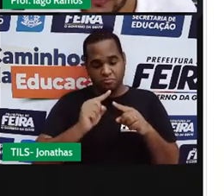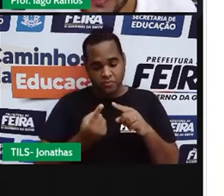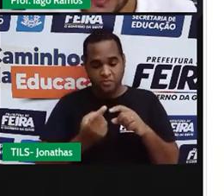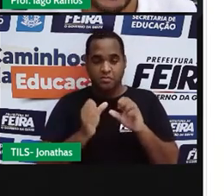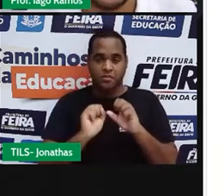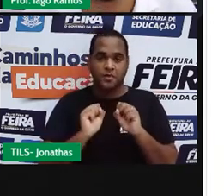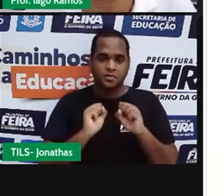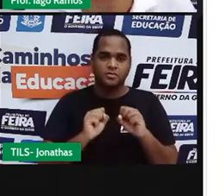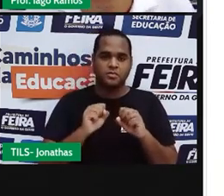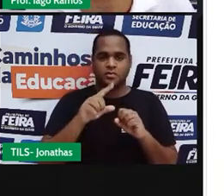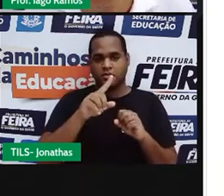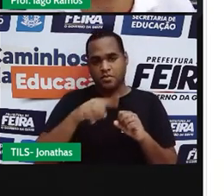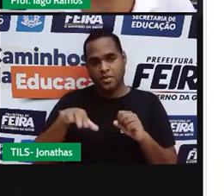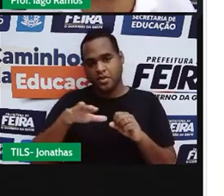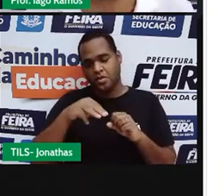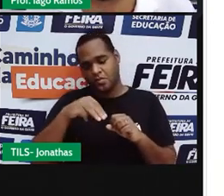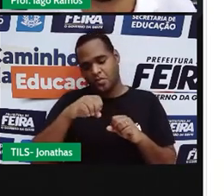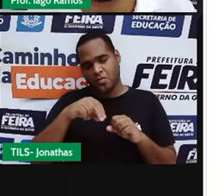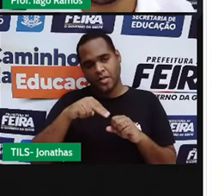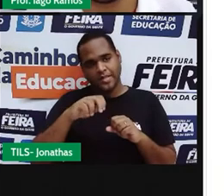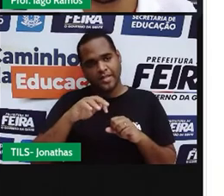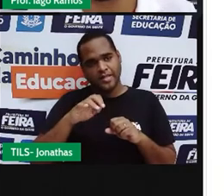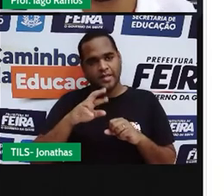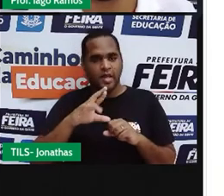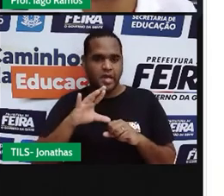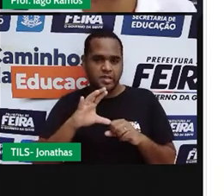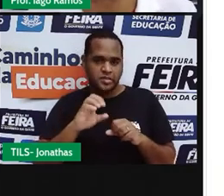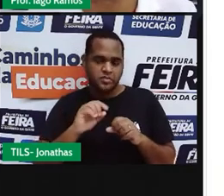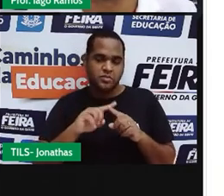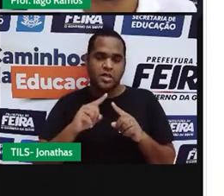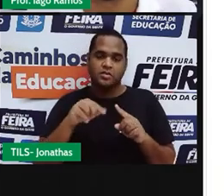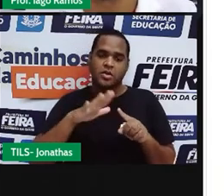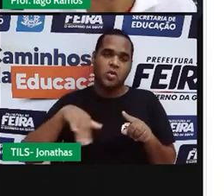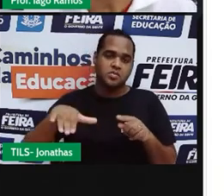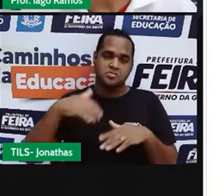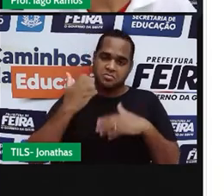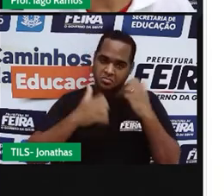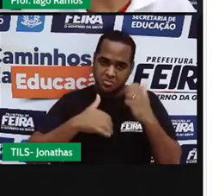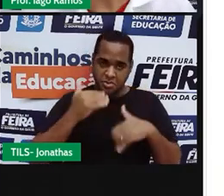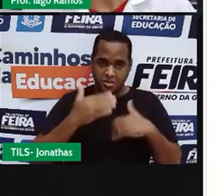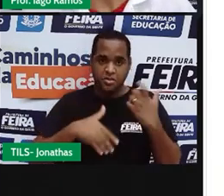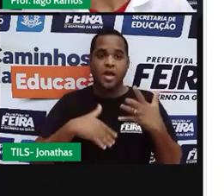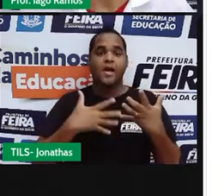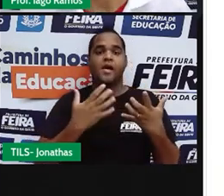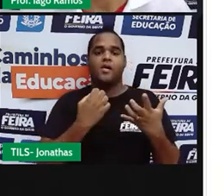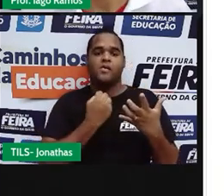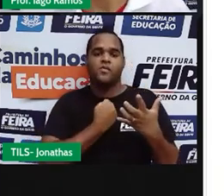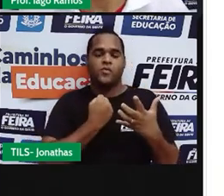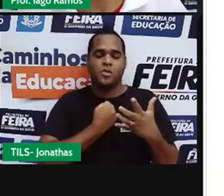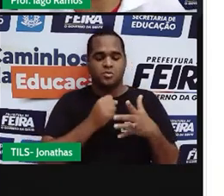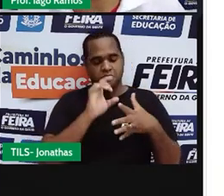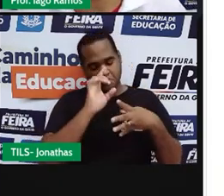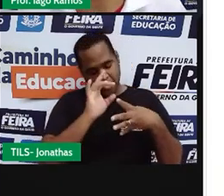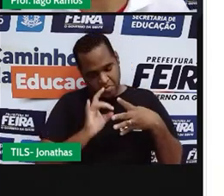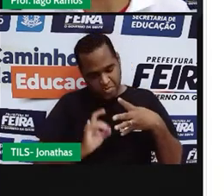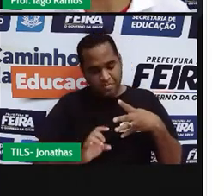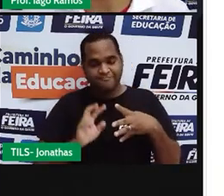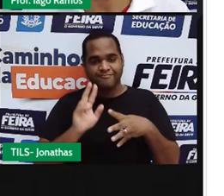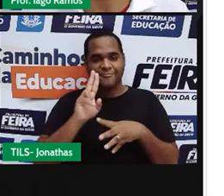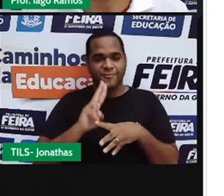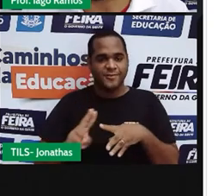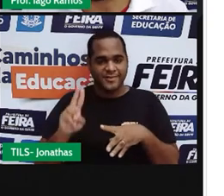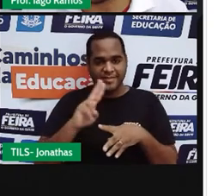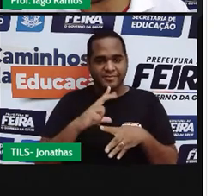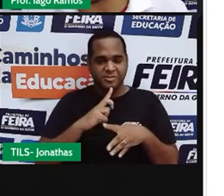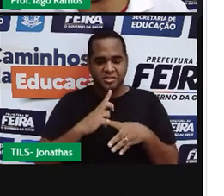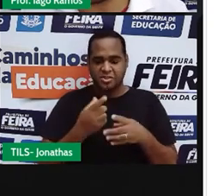Nosso sistema monetário como a gente falou há pouco tempo nessa aula os números que são utilizados para